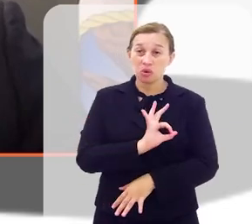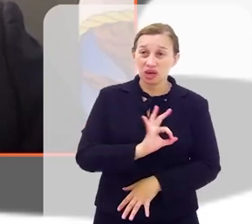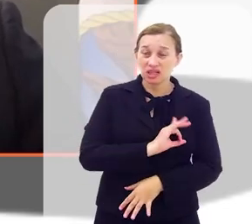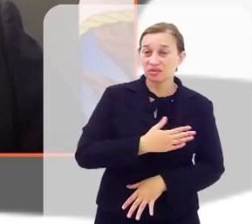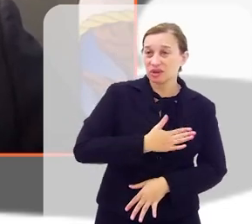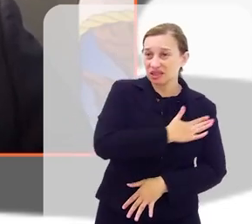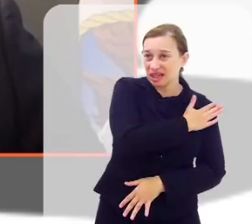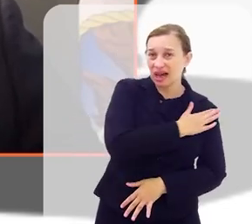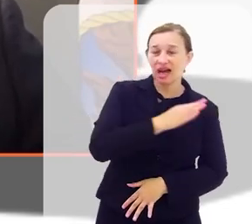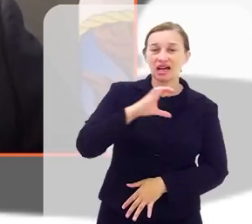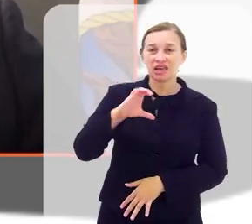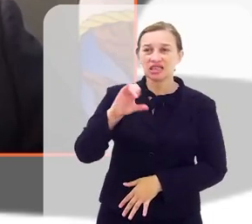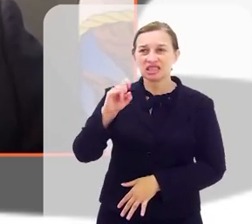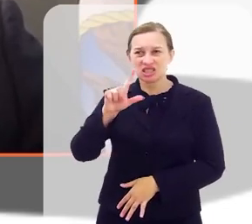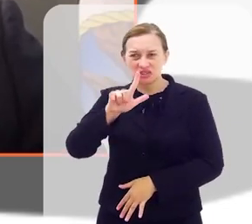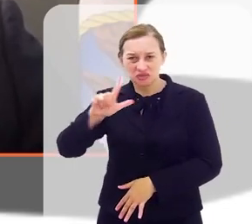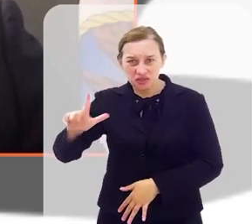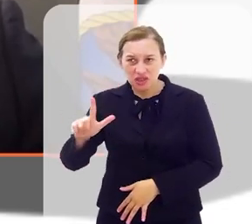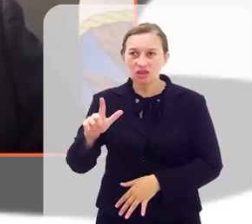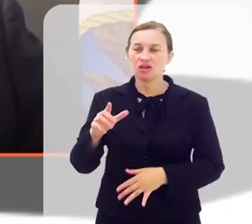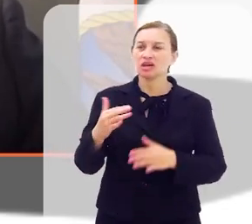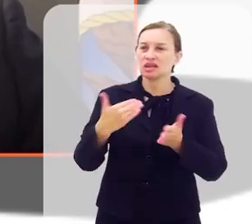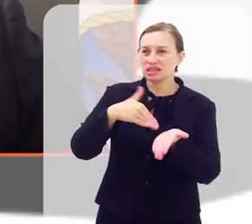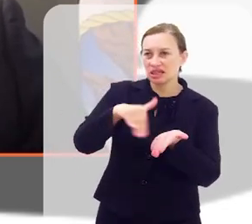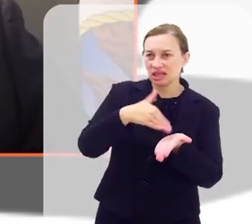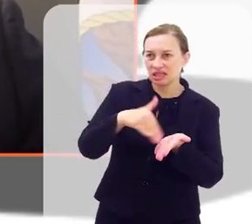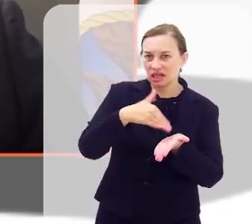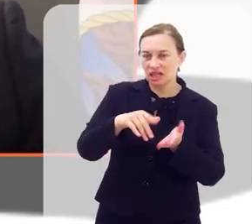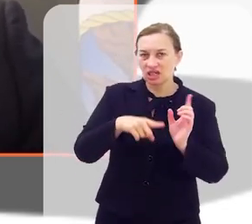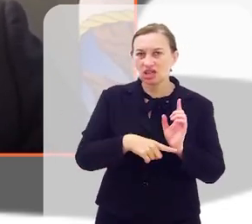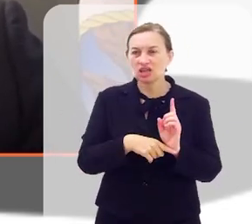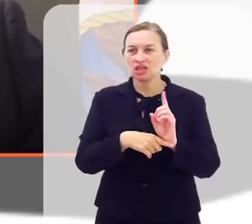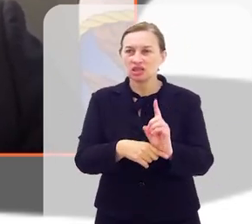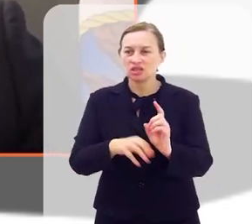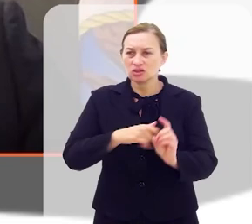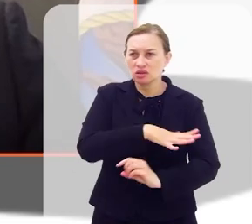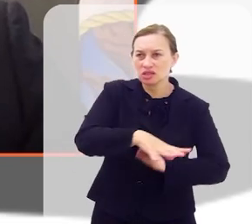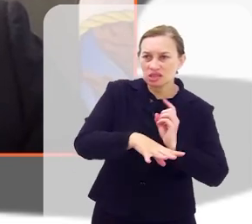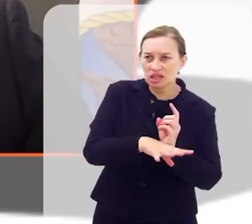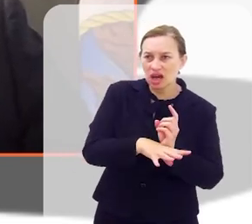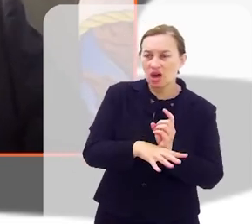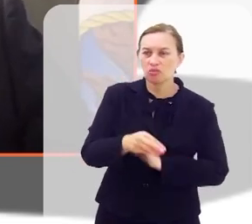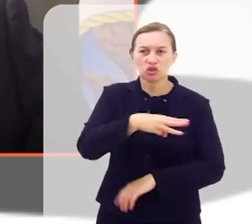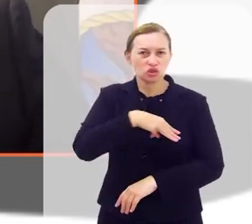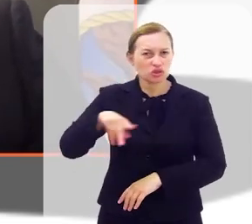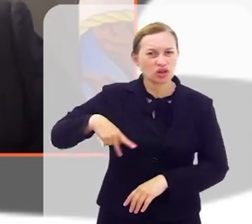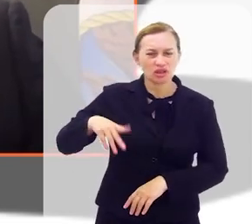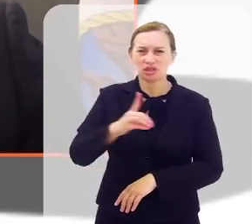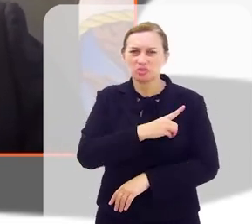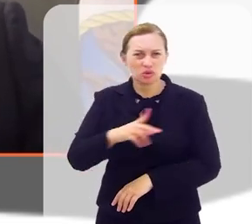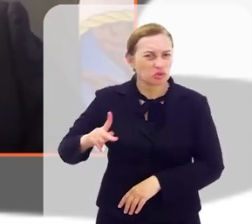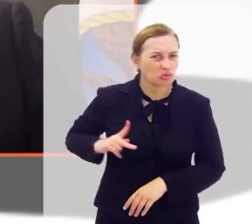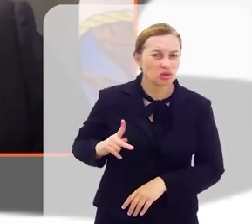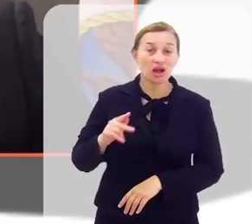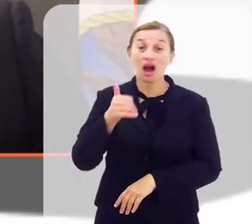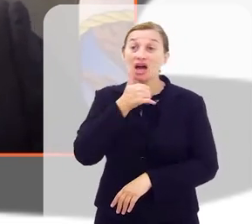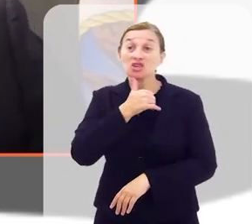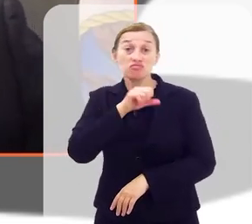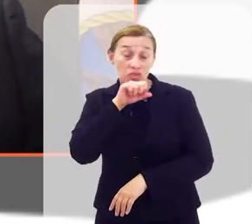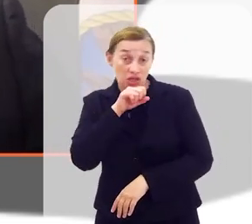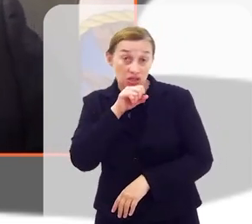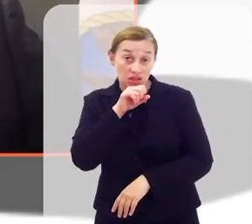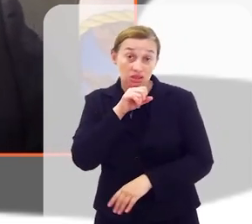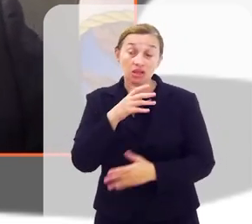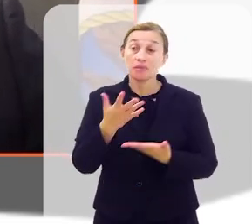FIA, a Secretaria de Assistência Social e Direitos Humanos, Ministério Público, Defensoria Pública, as mães.